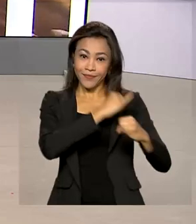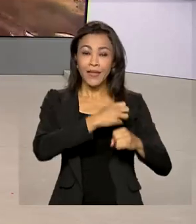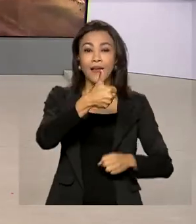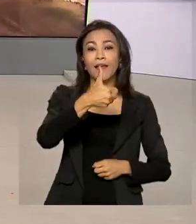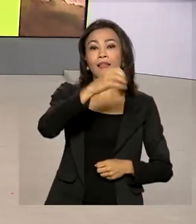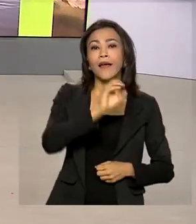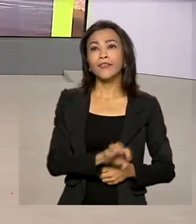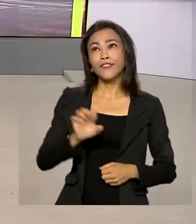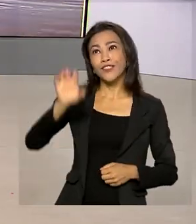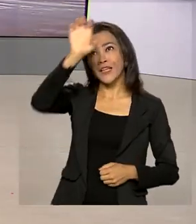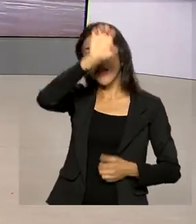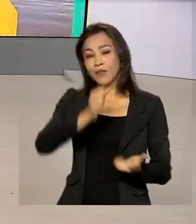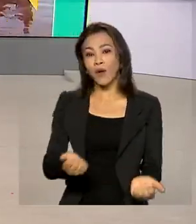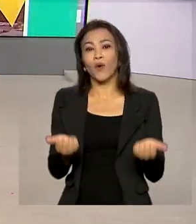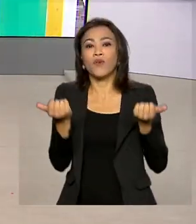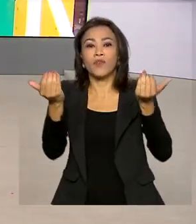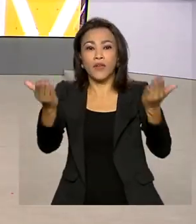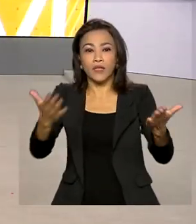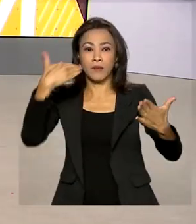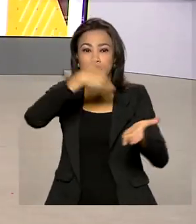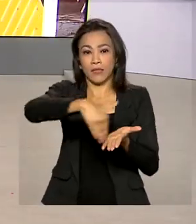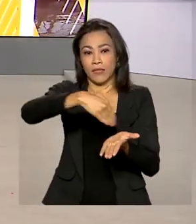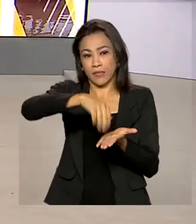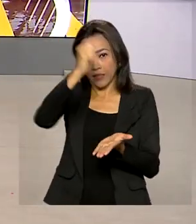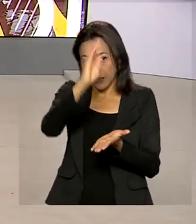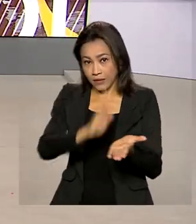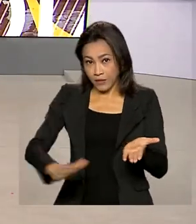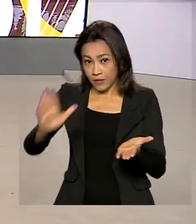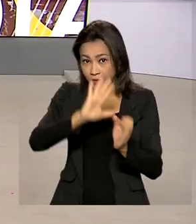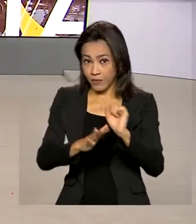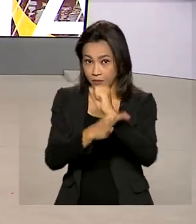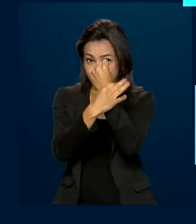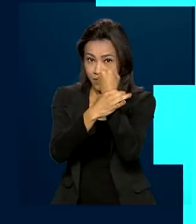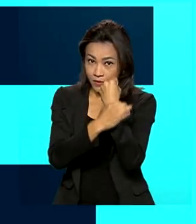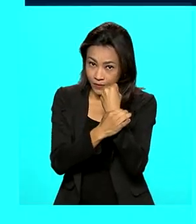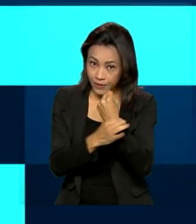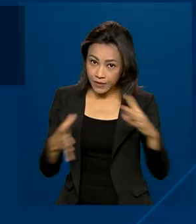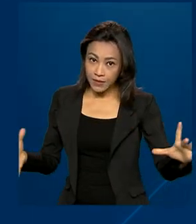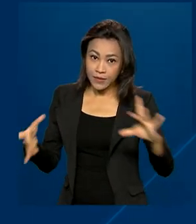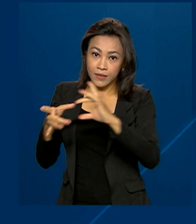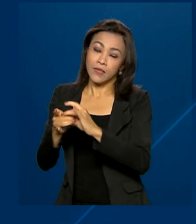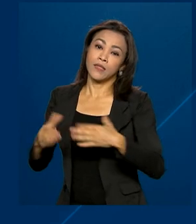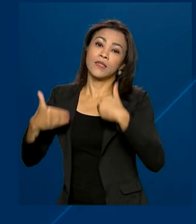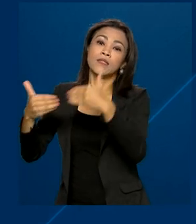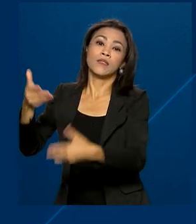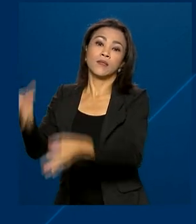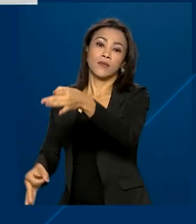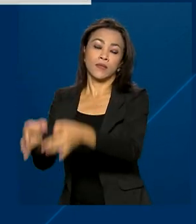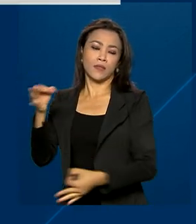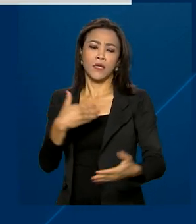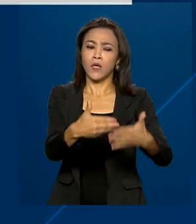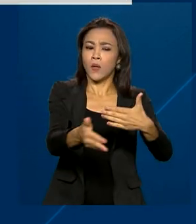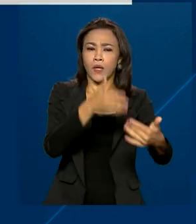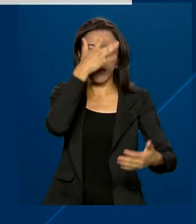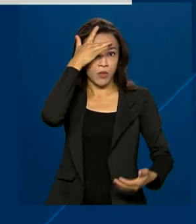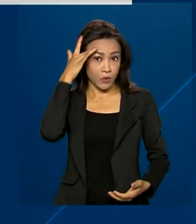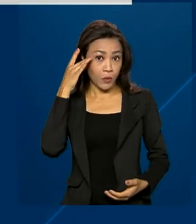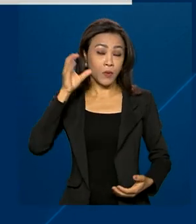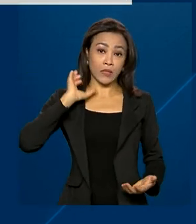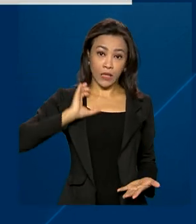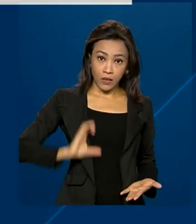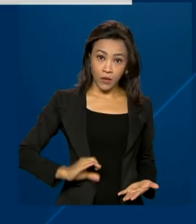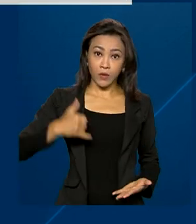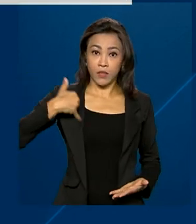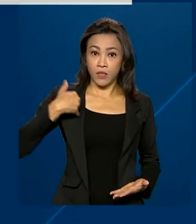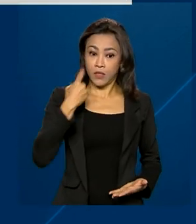estados pela Secretaria Nacional de Segurança Pública do Ministério da Justiça. Qualquer cidadão a partir de 18 anos que tem uma